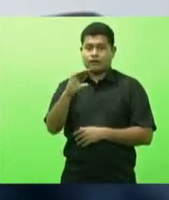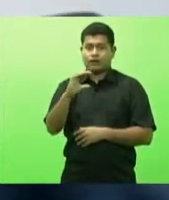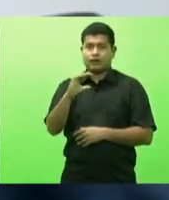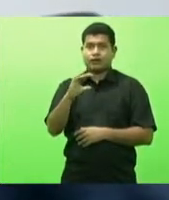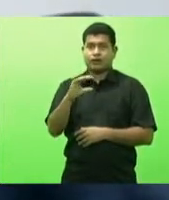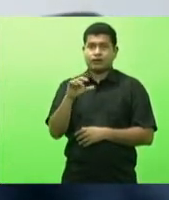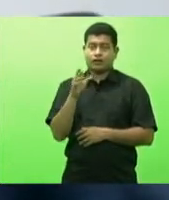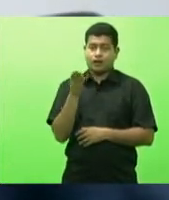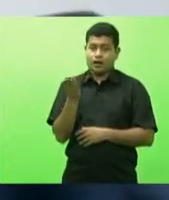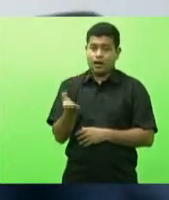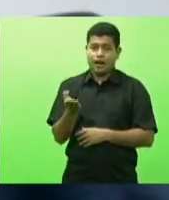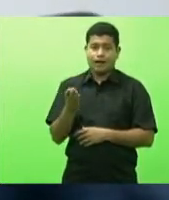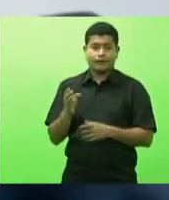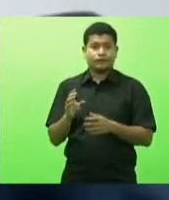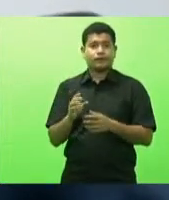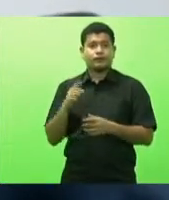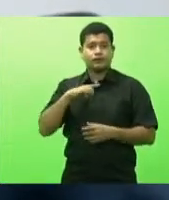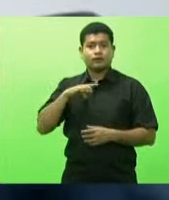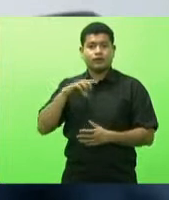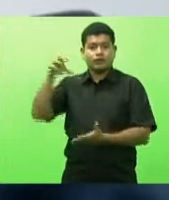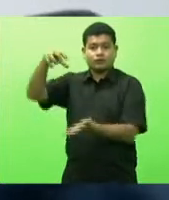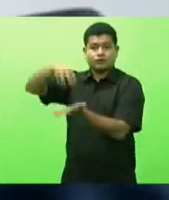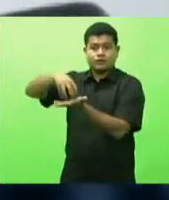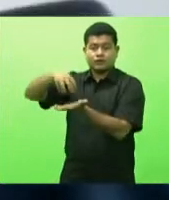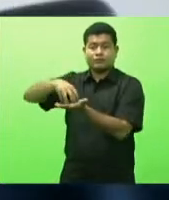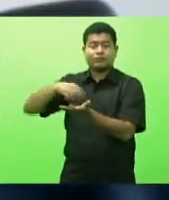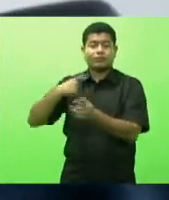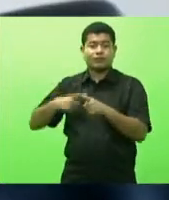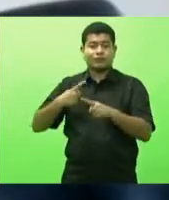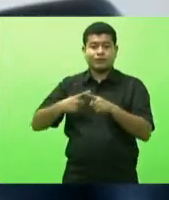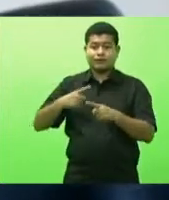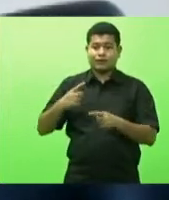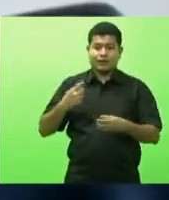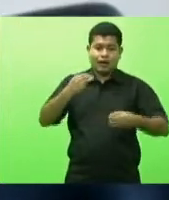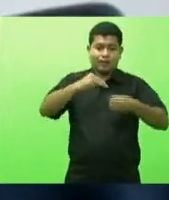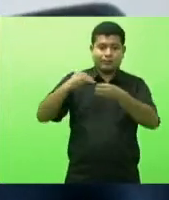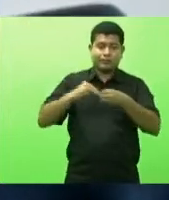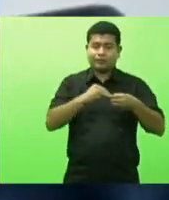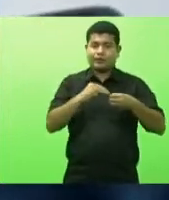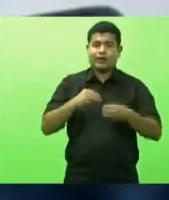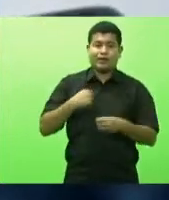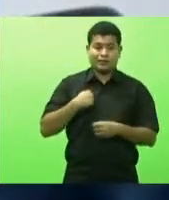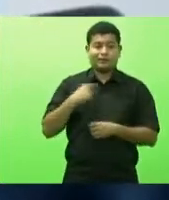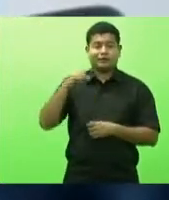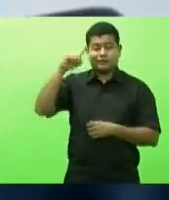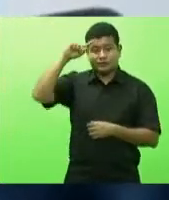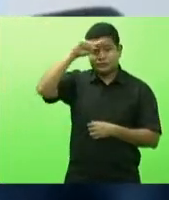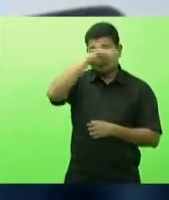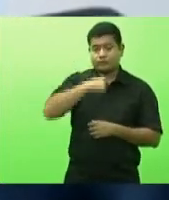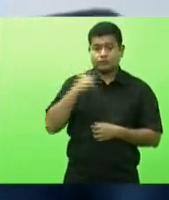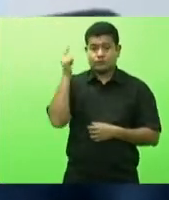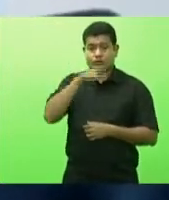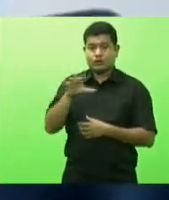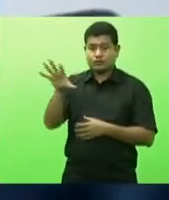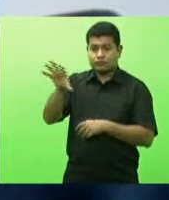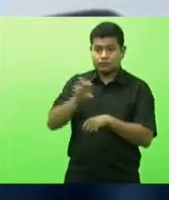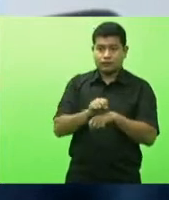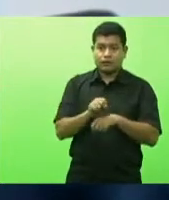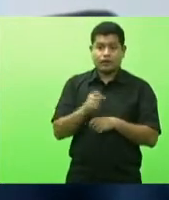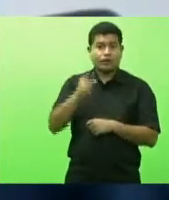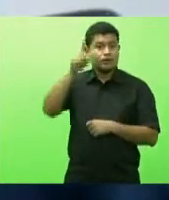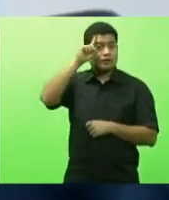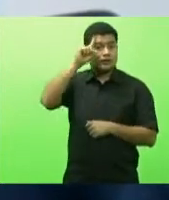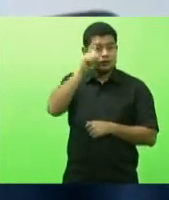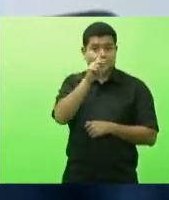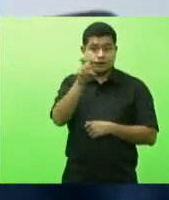central até porque há uma dificuldade dos municípios também a absorver esses quantitativos para permanecer com 15 a 20 dias